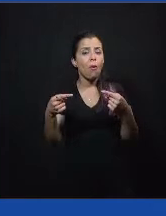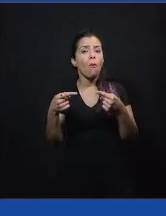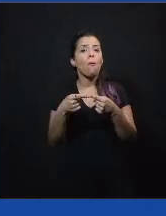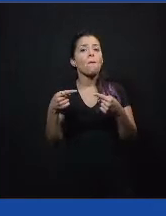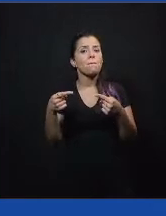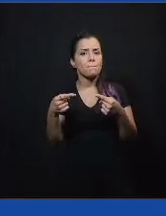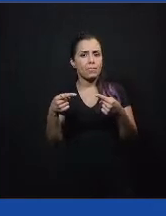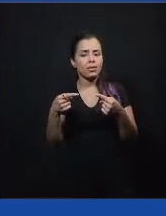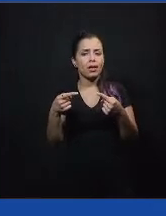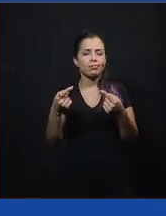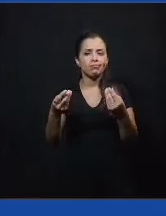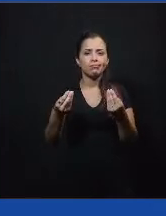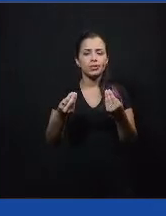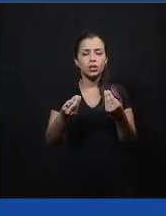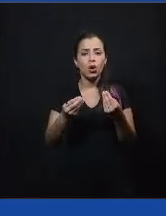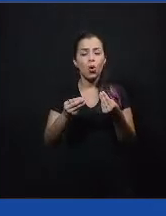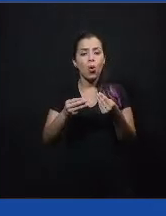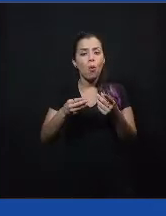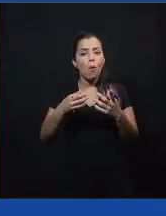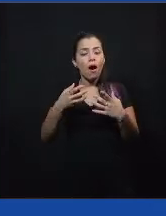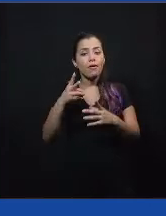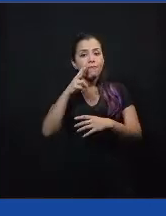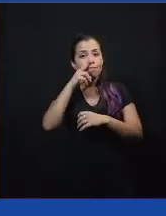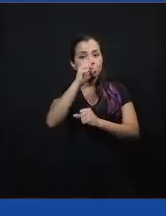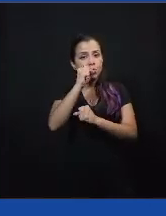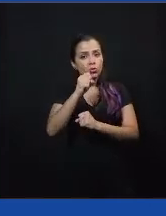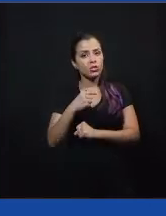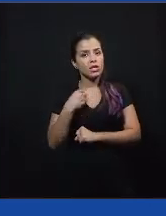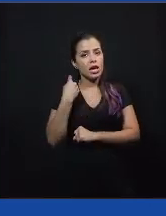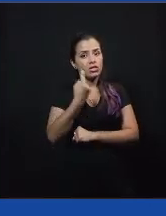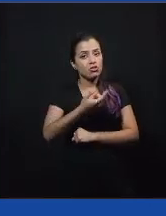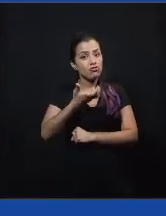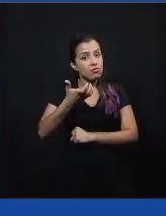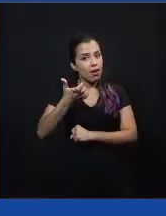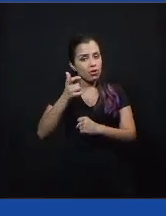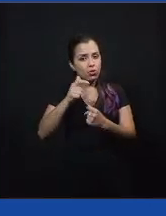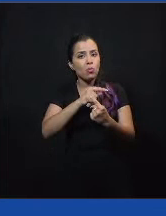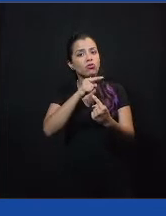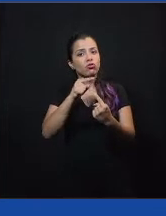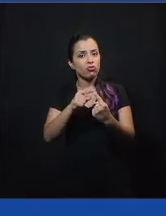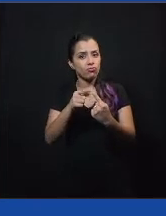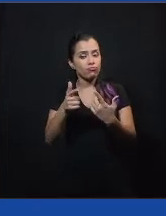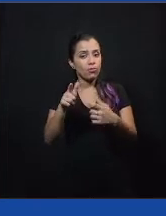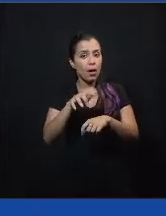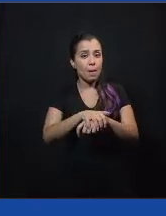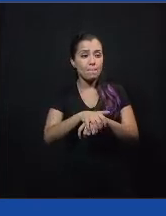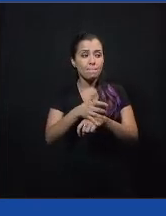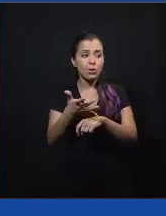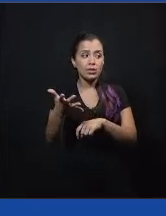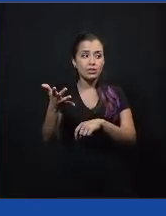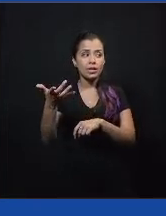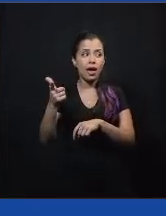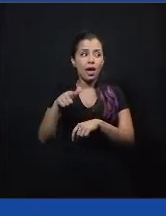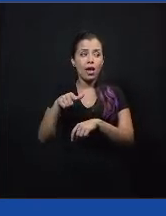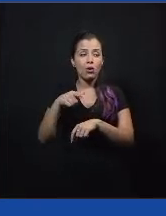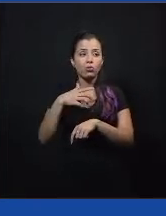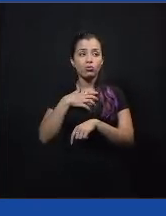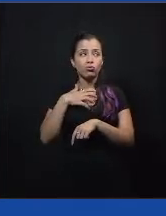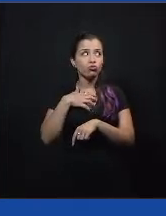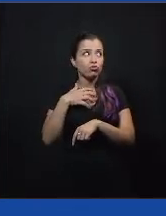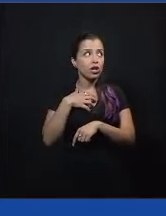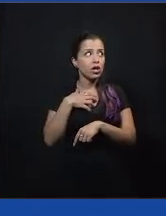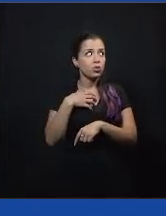Qual o impacto que a gente quer causar? Esse é o primeiro ponto. Entendendo que democracia é um meio, a gente quer promover uma cultura democrática para quê?